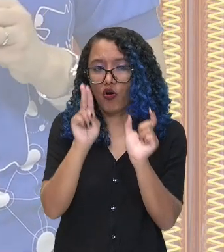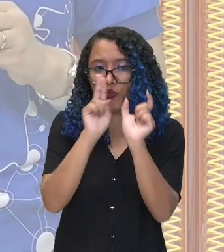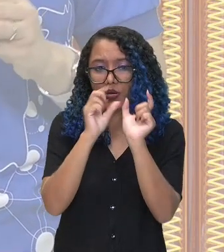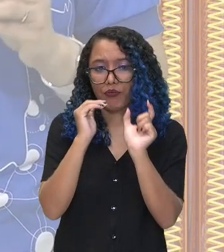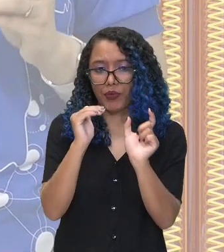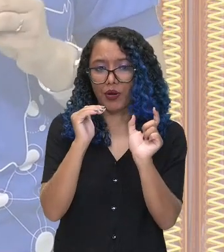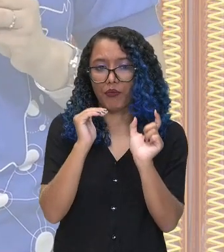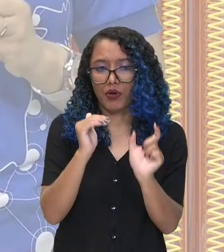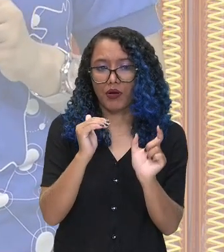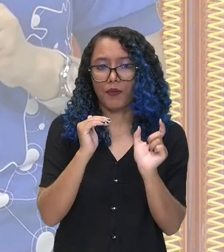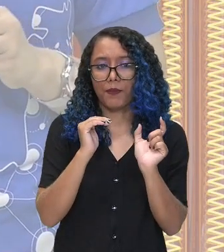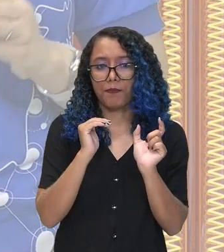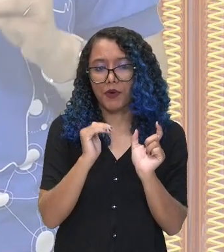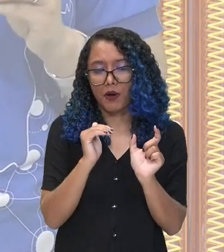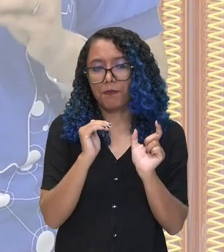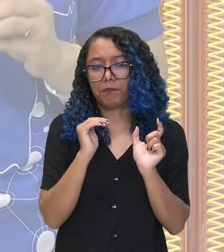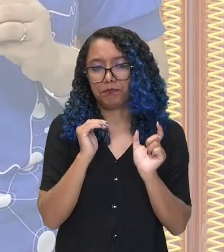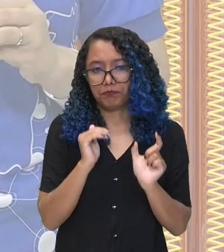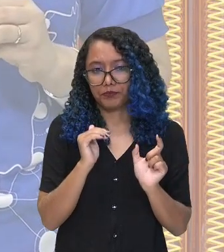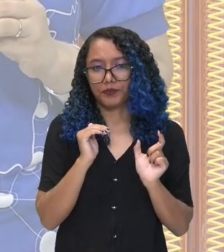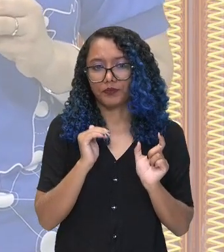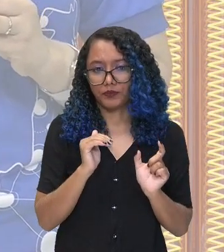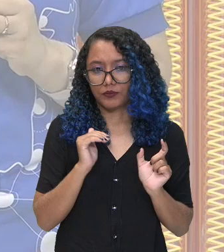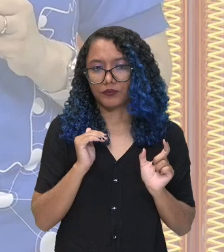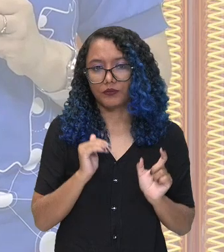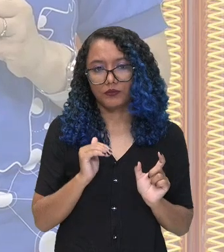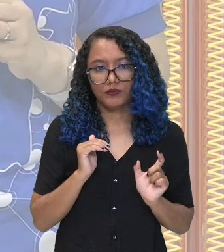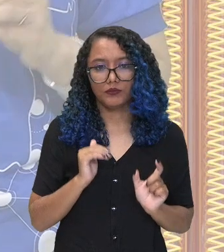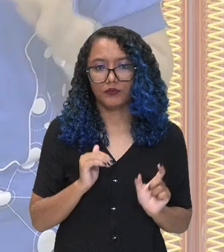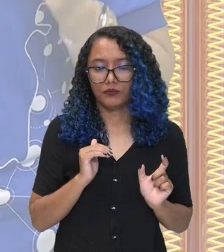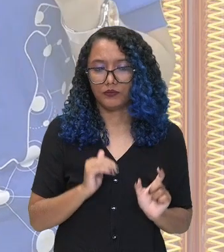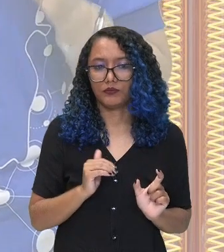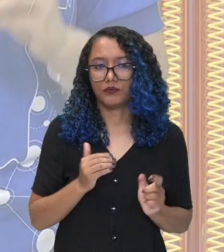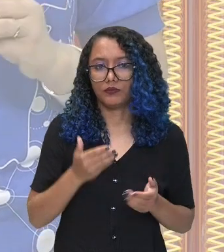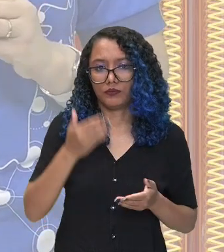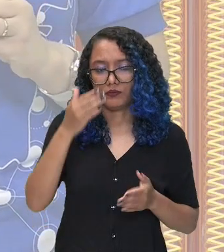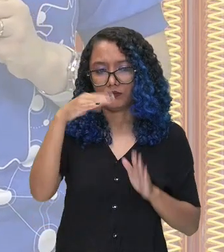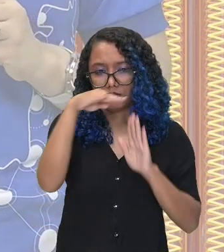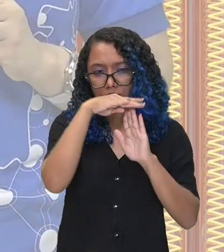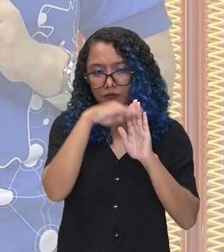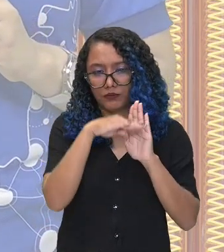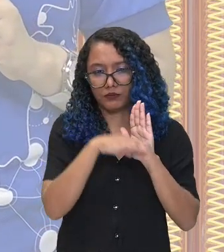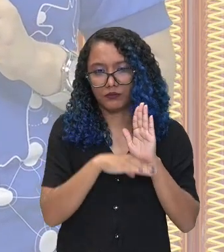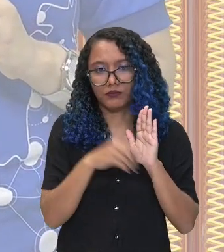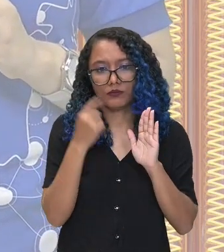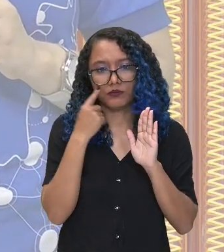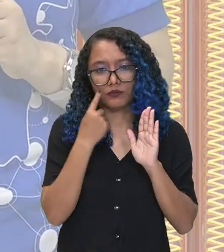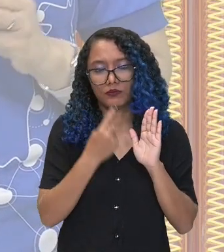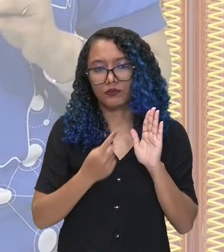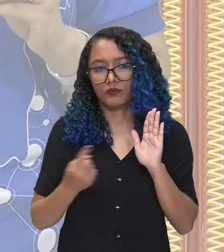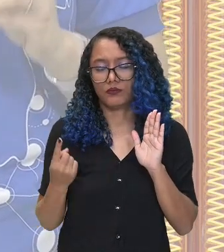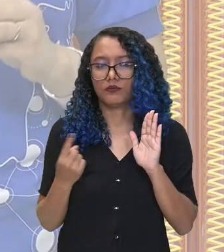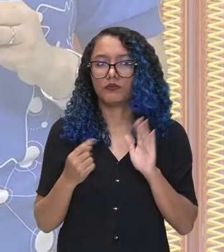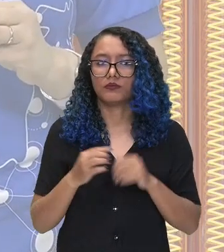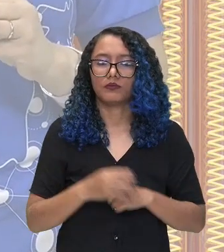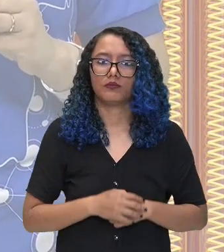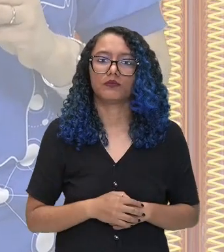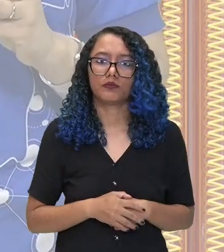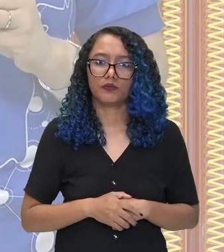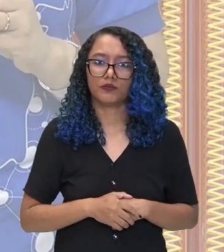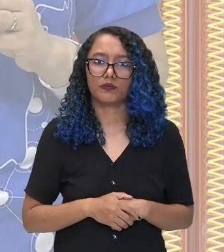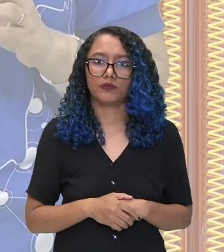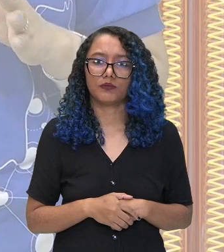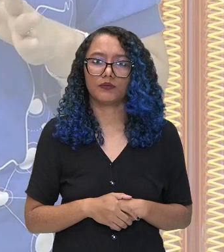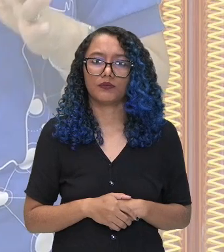Pensilvânia, Delaware, Maryland, Virginia, Carolina do Norte, Carolina do Sul e Geórgia.